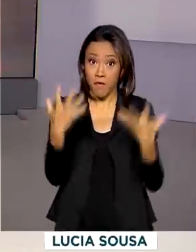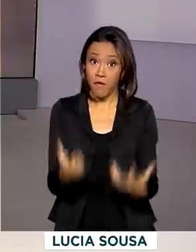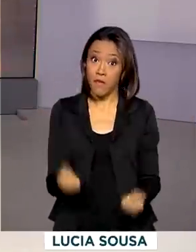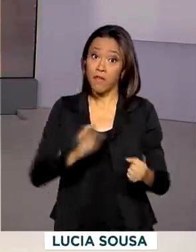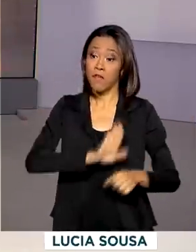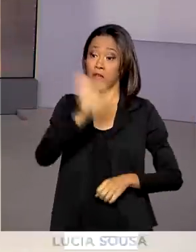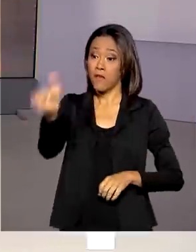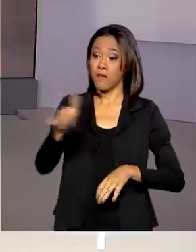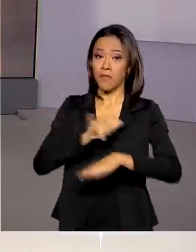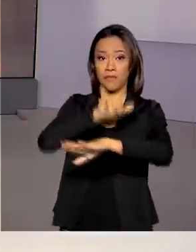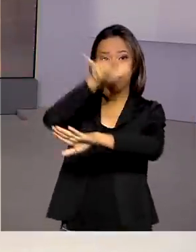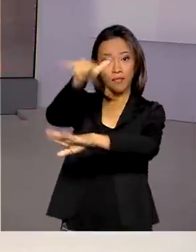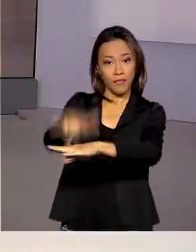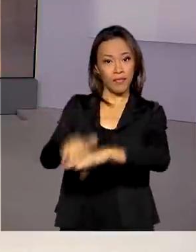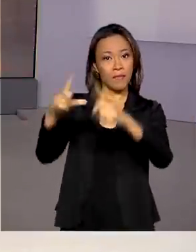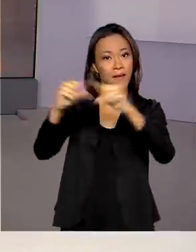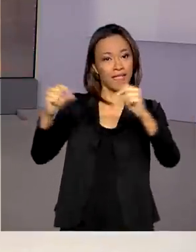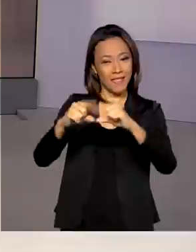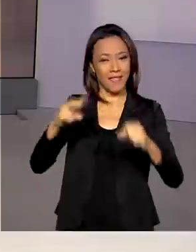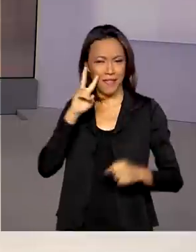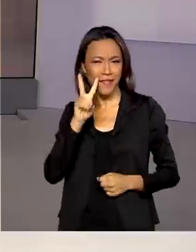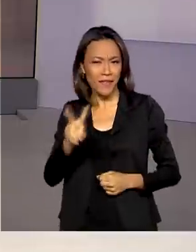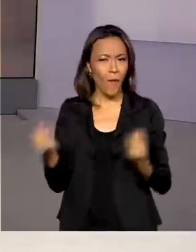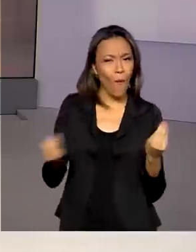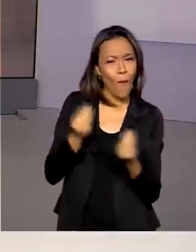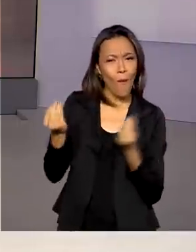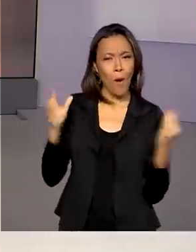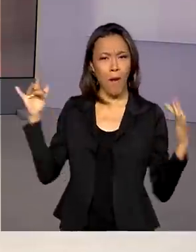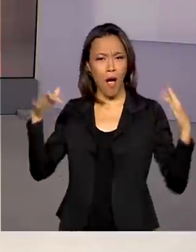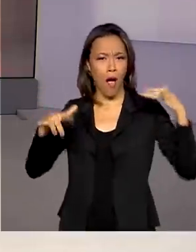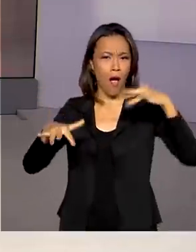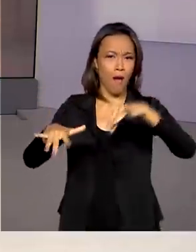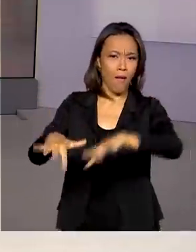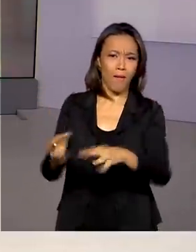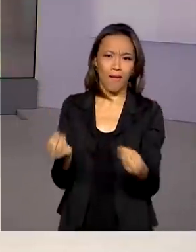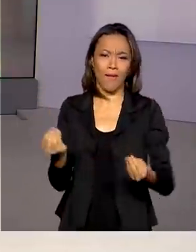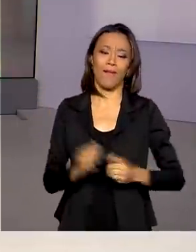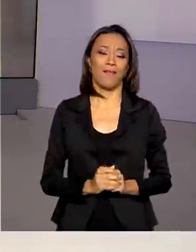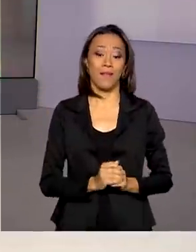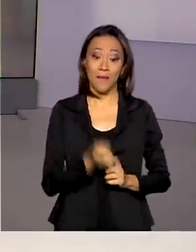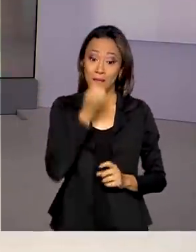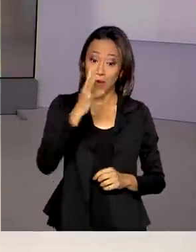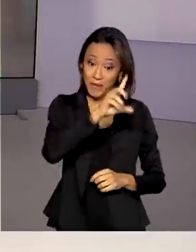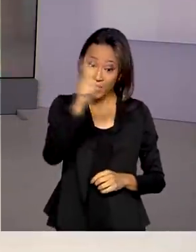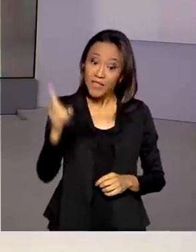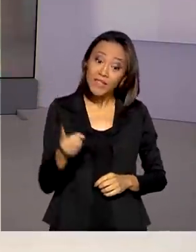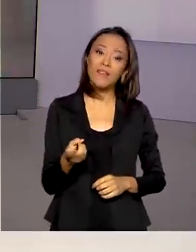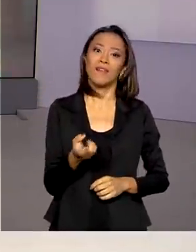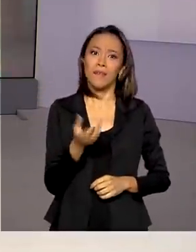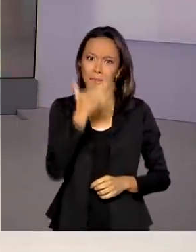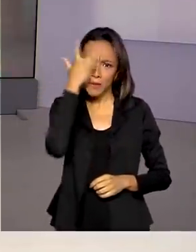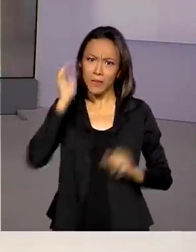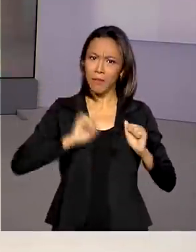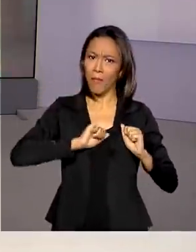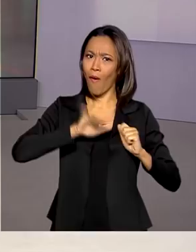Márcia Fernandes, que acompanha a movimentação por lá. Olá, Márcia! Bom dia! Muita gente embarcando por aí?